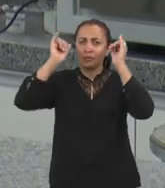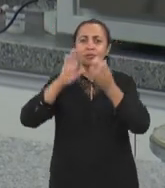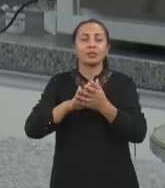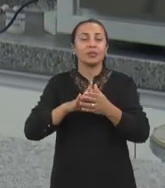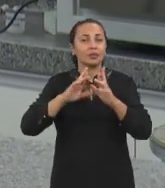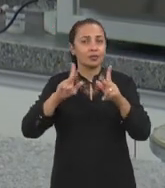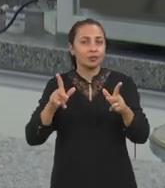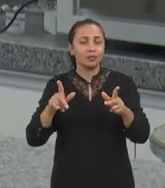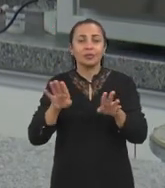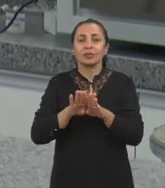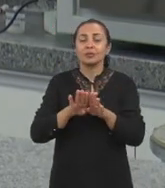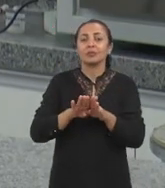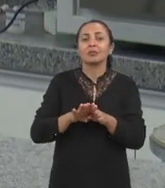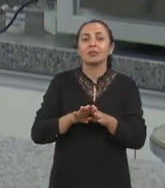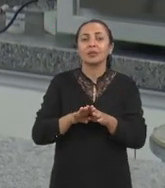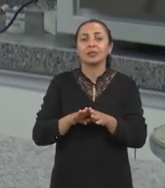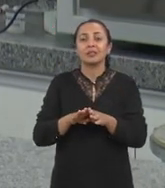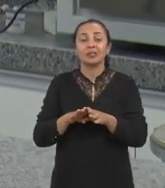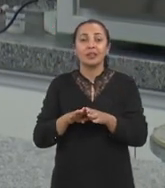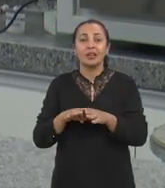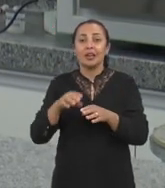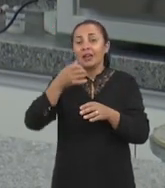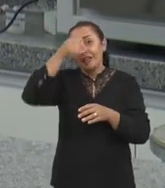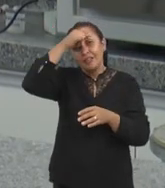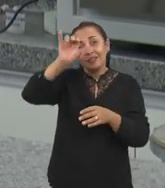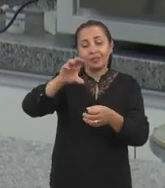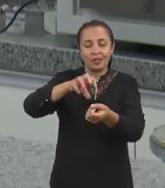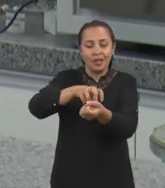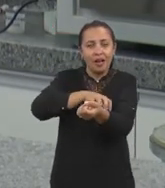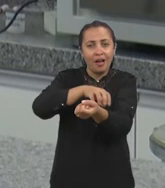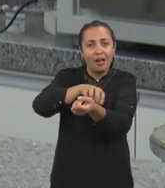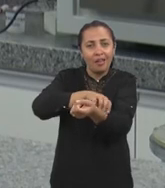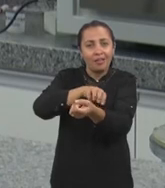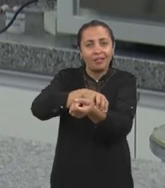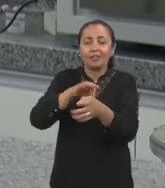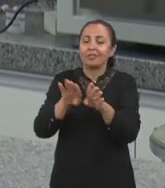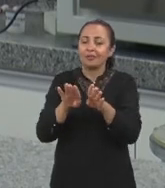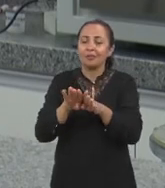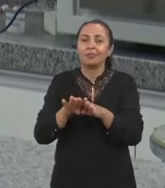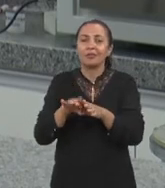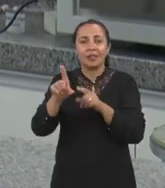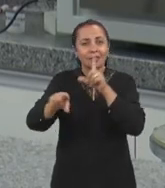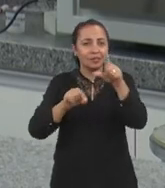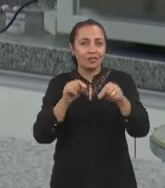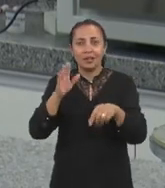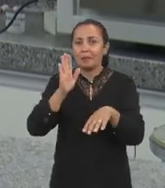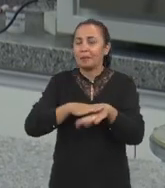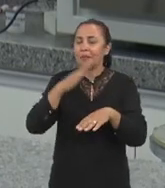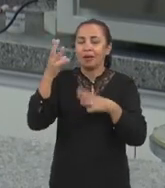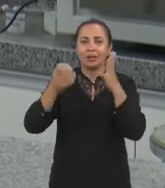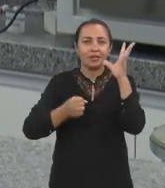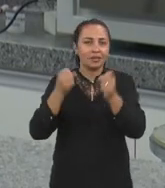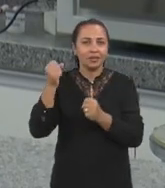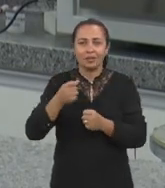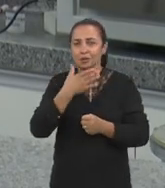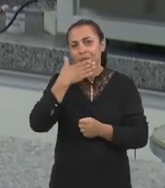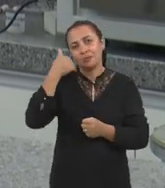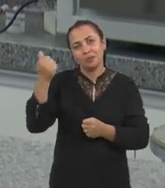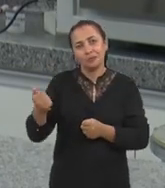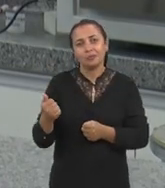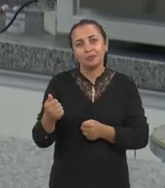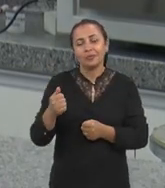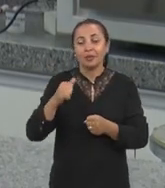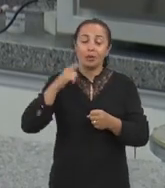hipoalergênico. Então, várias características que o destaca em relação ao Gé Mais Leite. Então, a gente